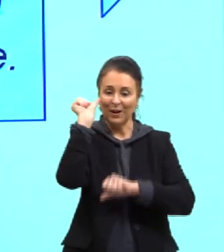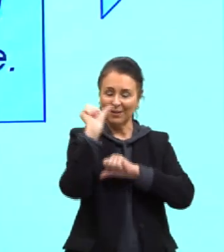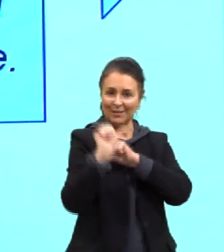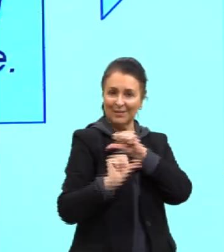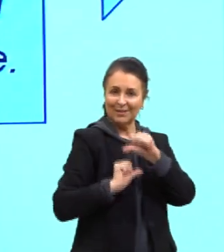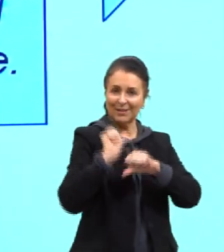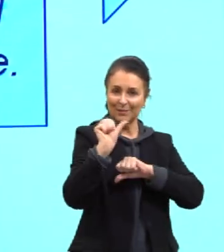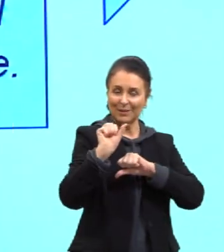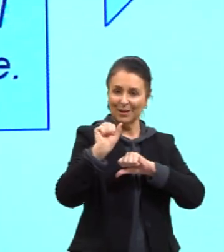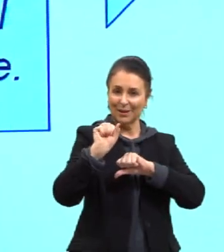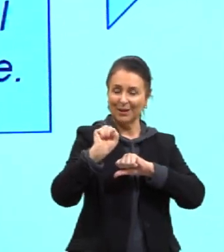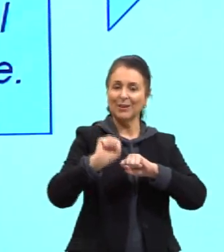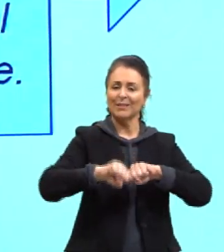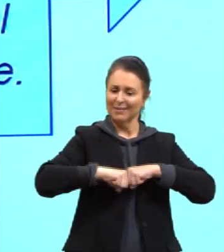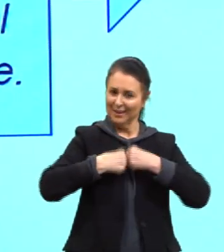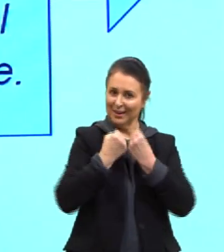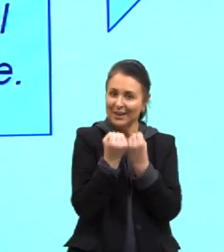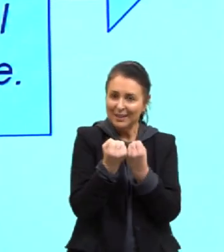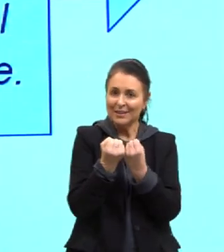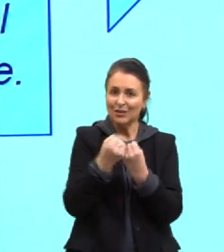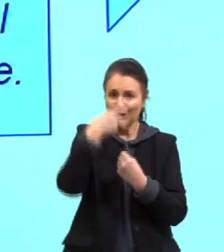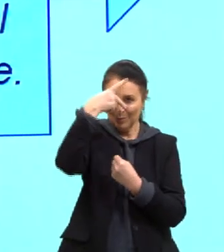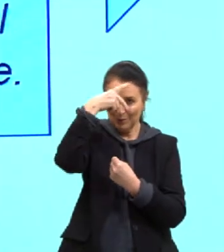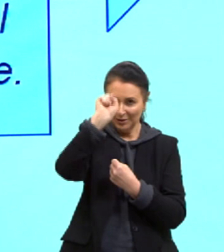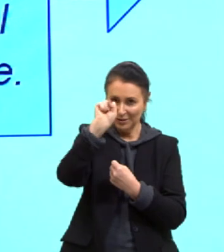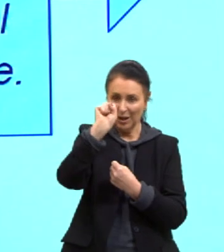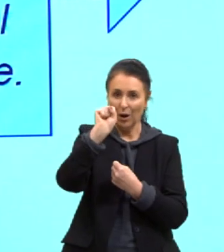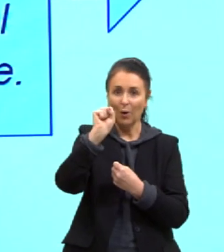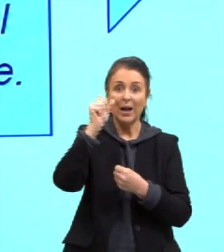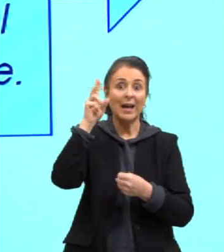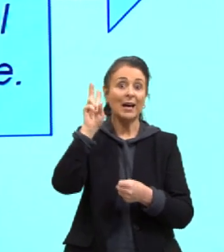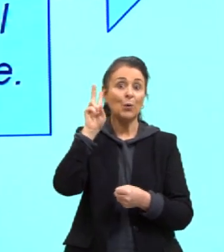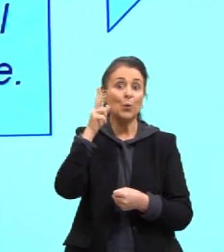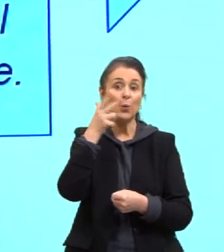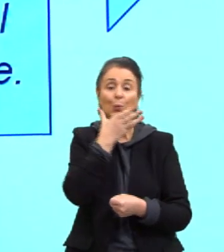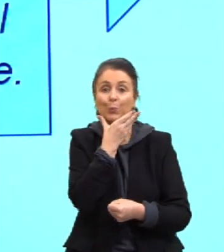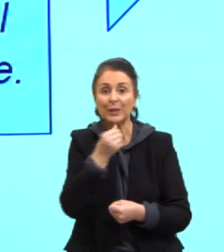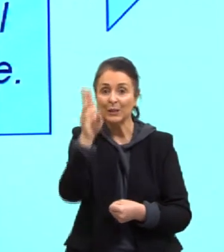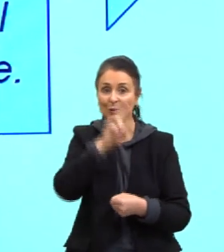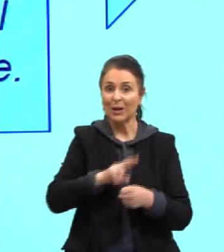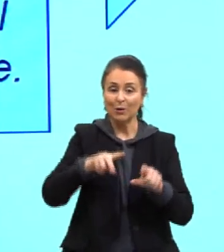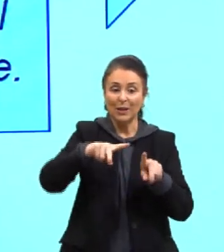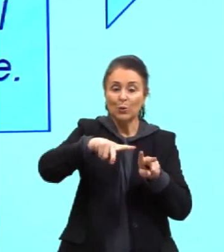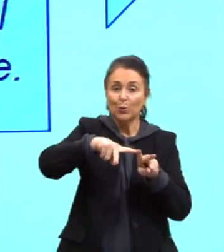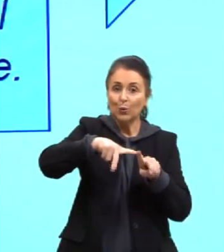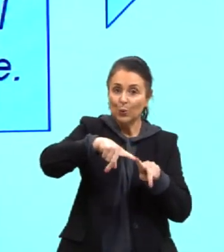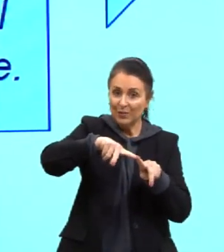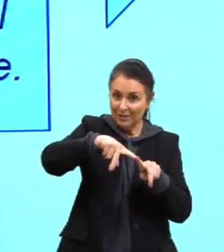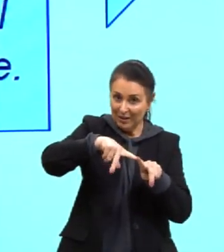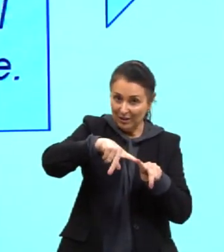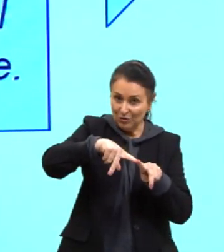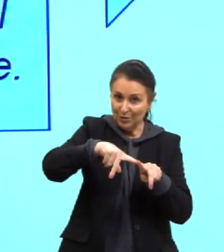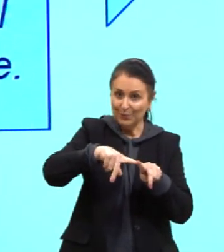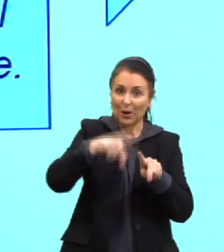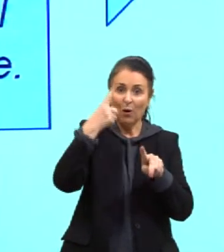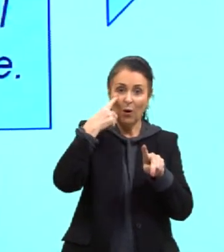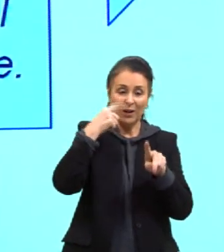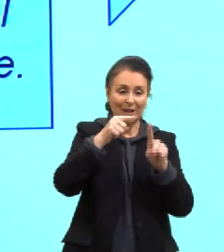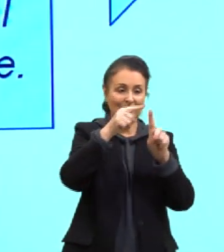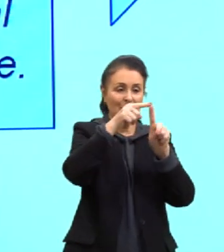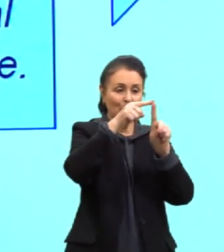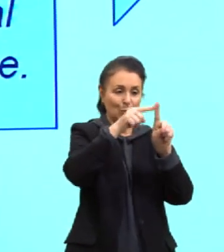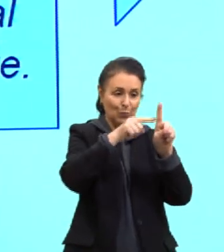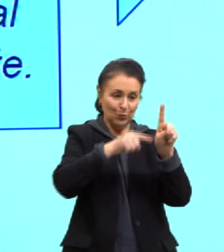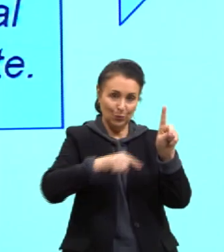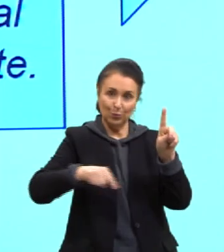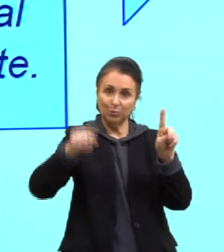o menino está parado aqui em cima com o skate, ele tem uma energia potencial. E logo ele vai descer, essa energia potencial dele